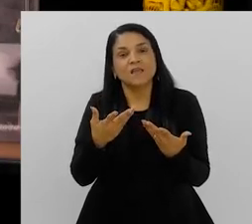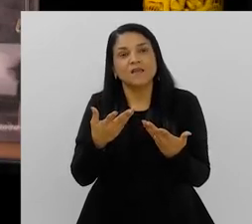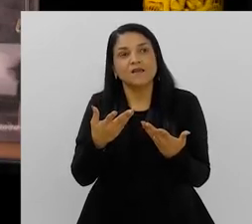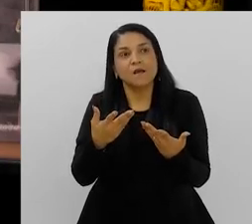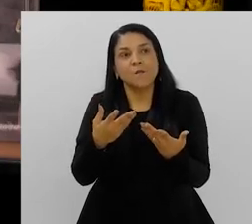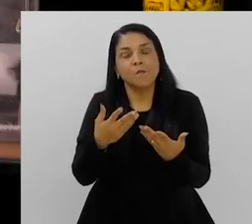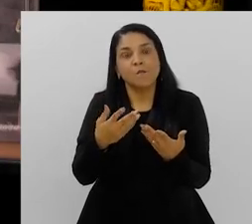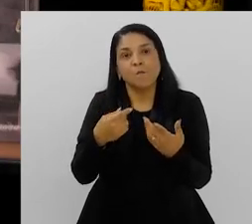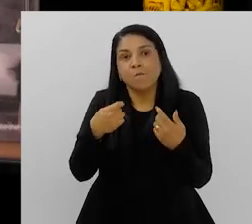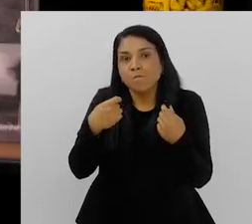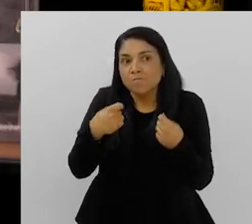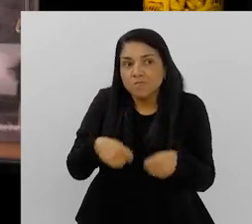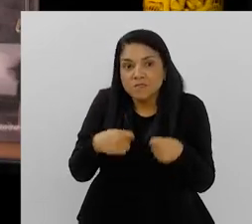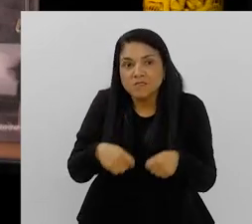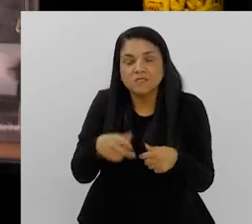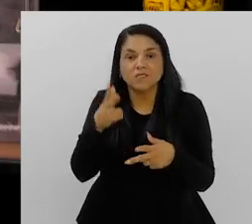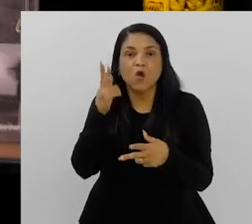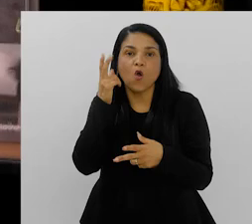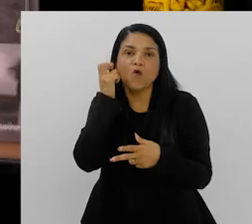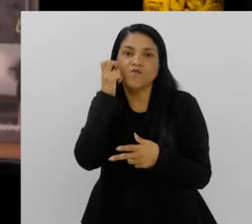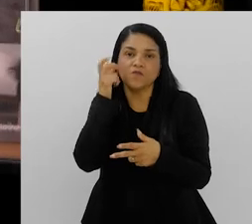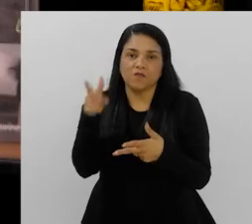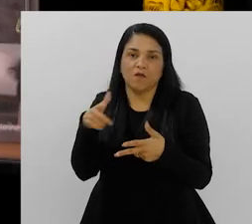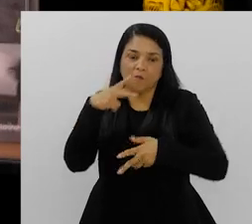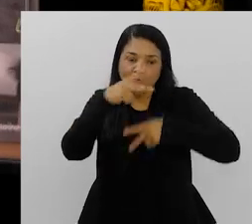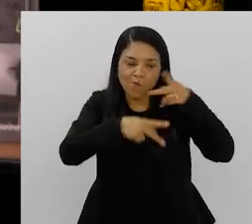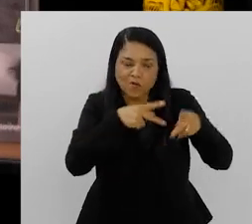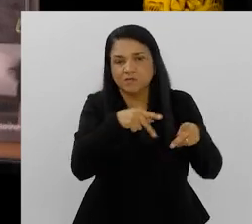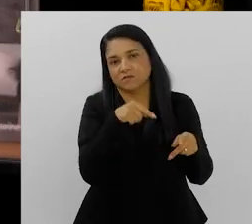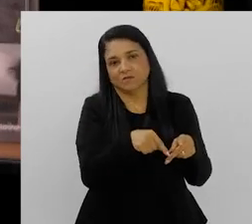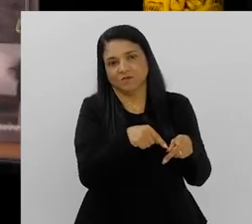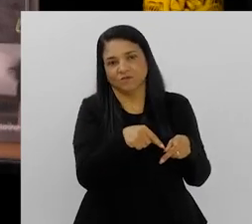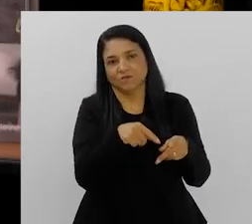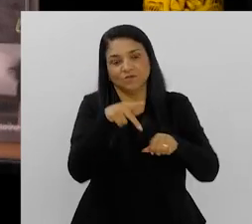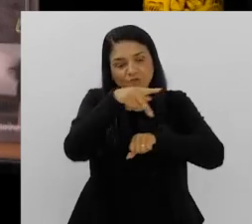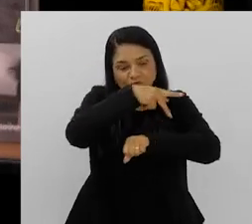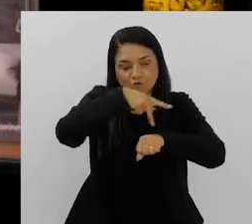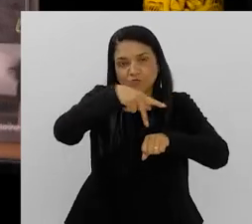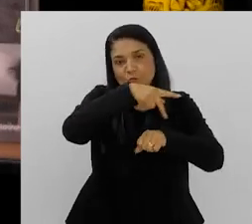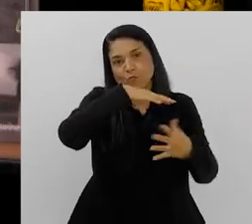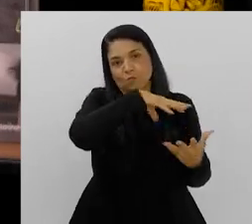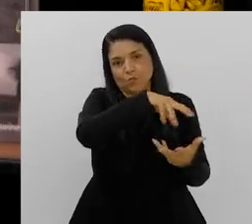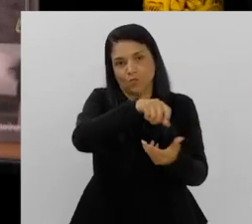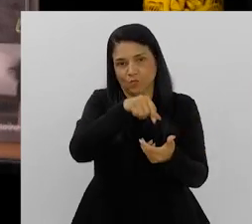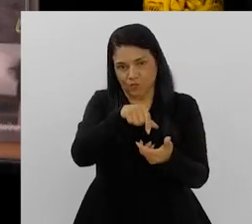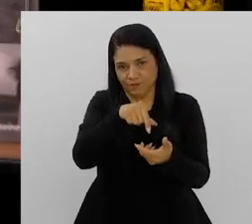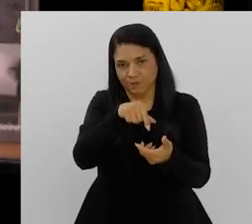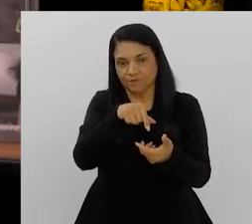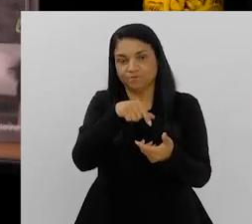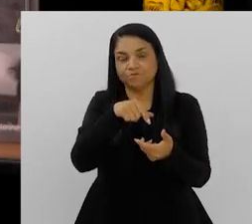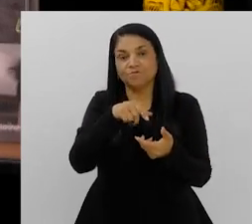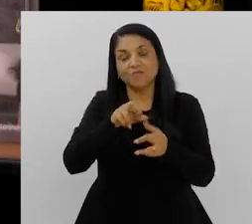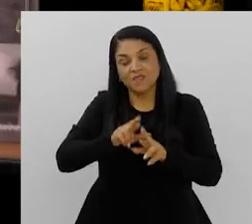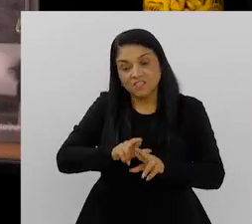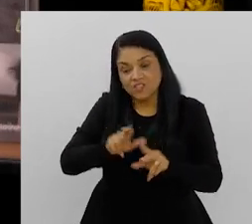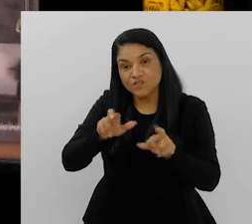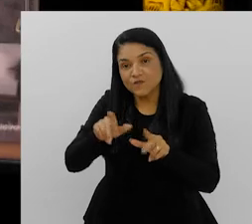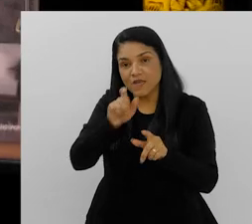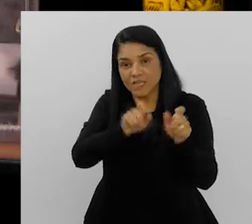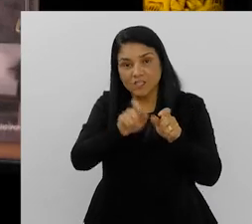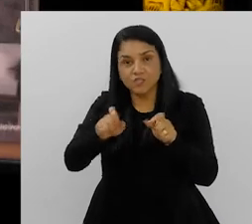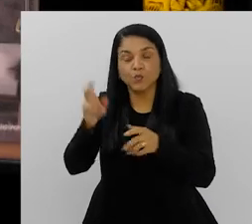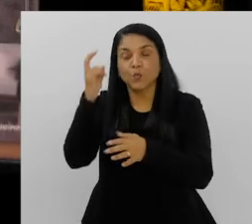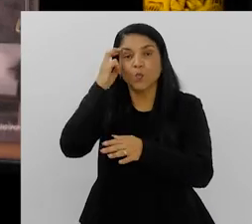Não dá para coletivizar sem que você possa escutar os pares. Quem são os pares? População. População dos países precisa ser escutada.